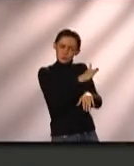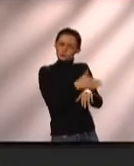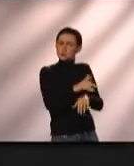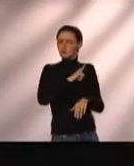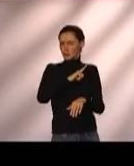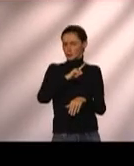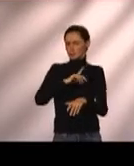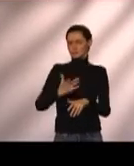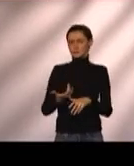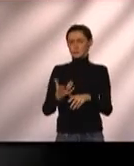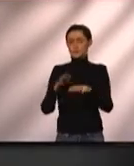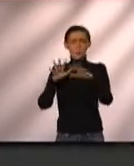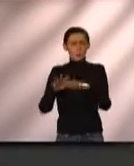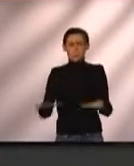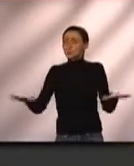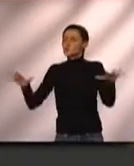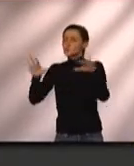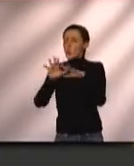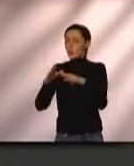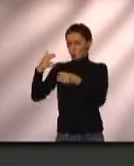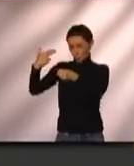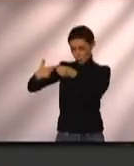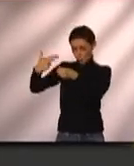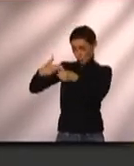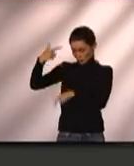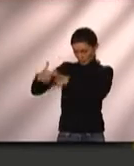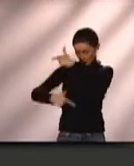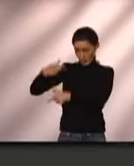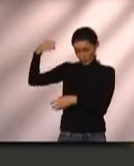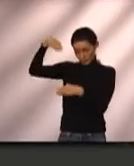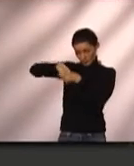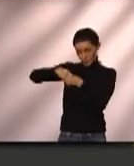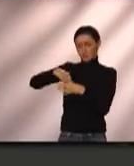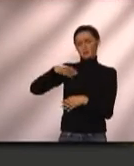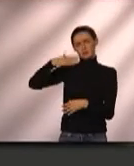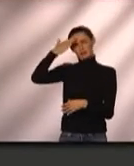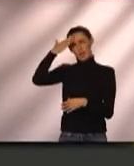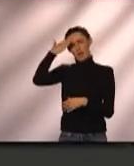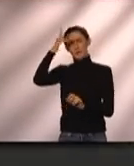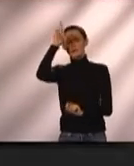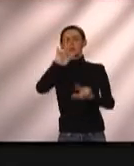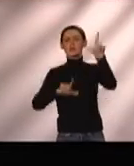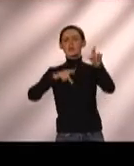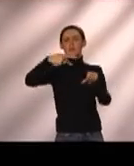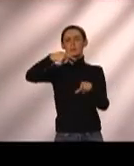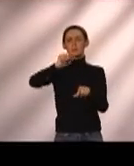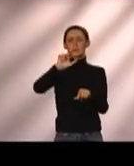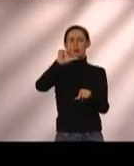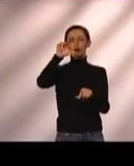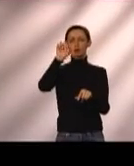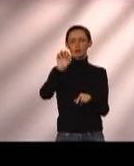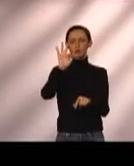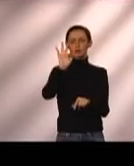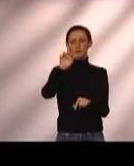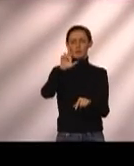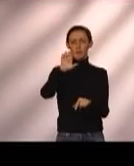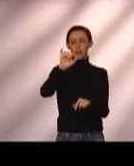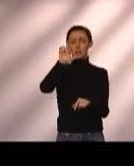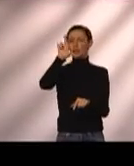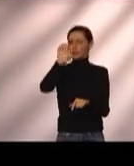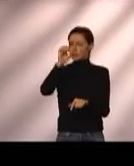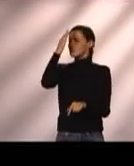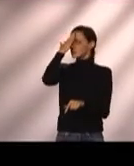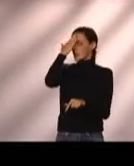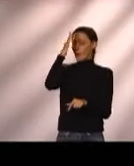Regional de Educação. Então todos os funcionários do Núcleo conhecem o trabalho realizado pela TV Paulo Freire, nós